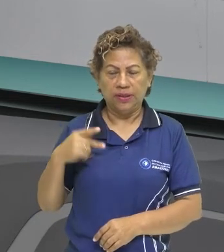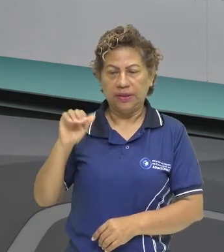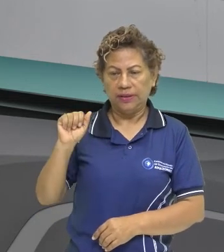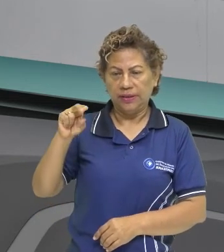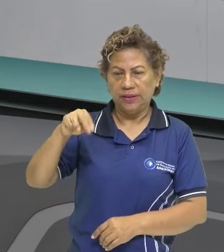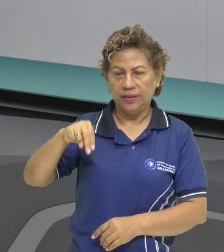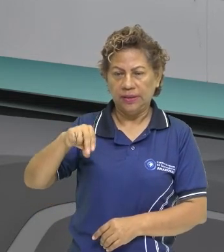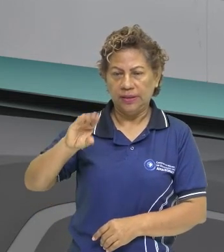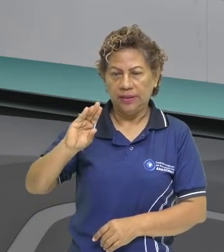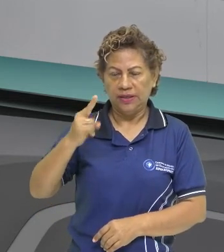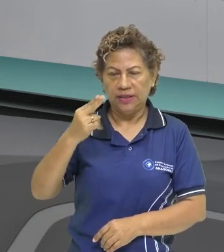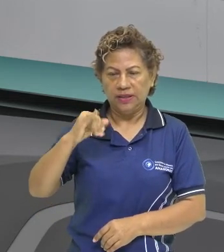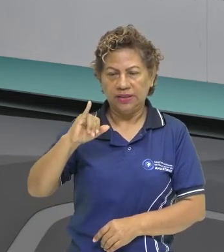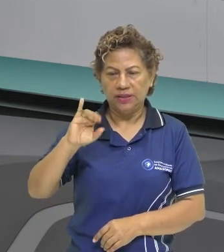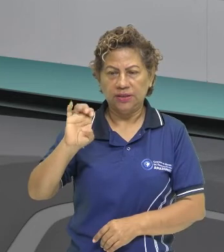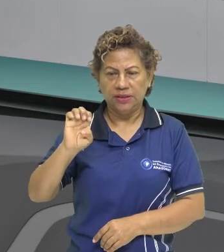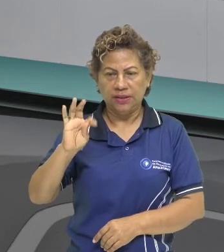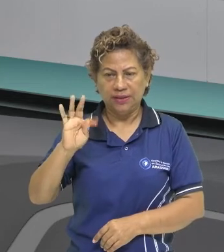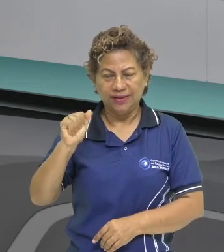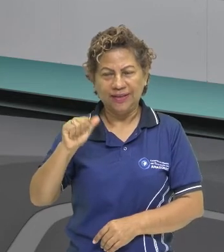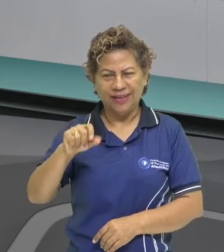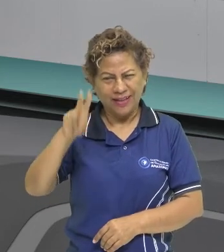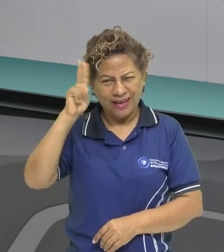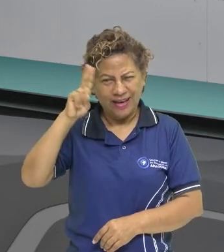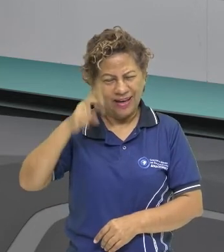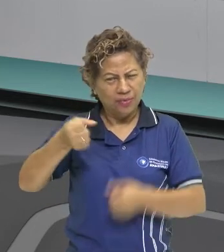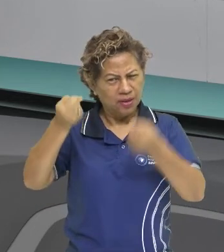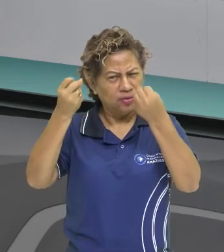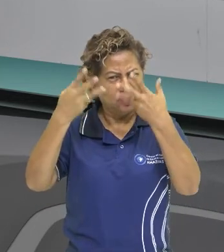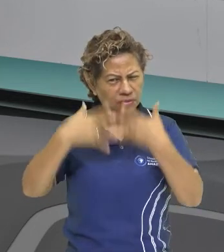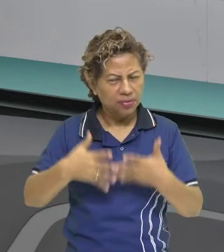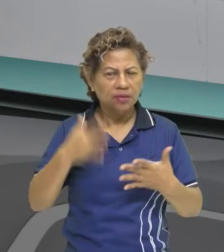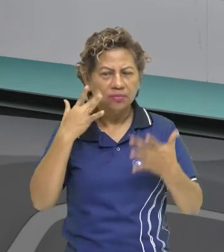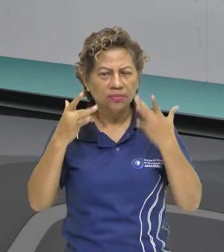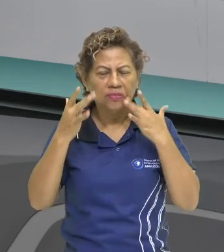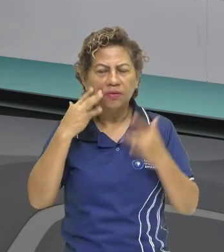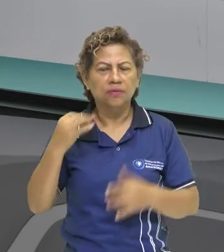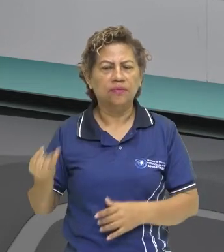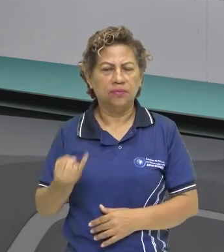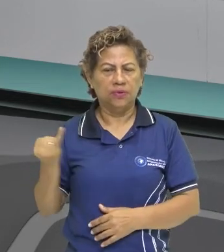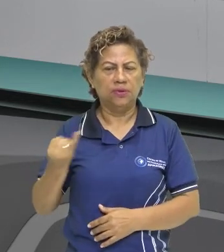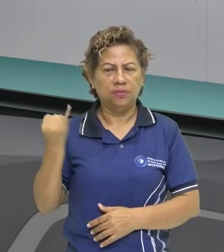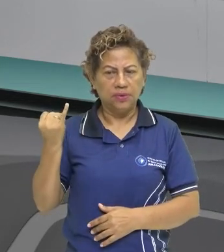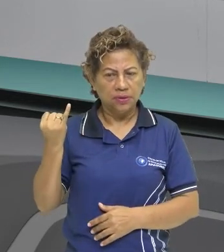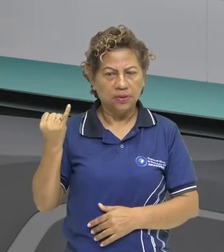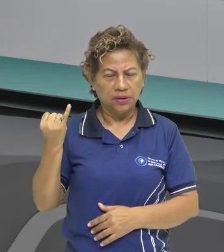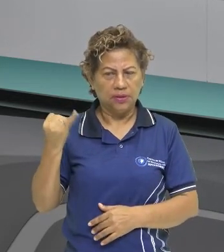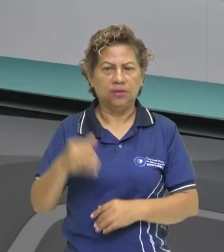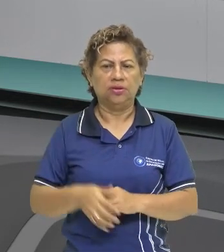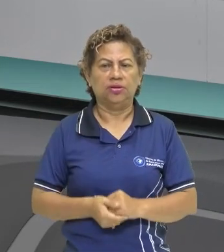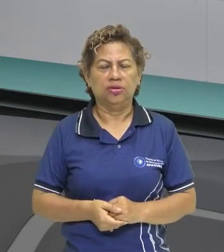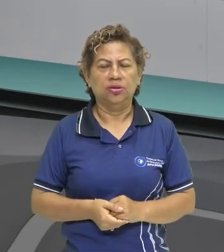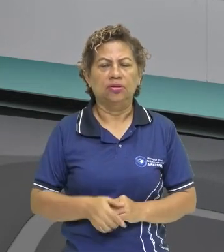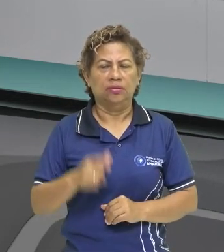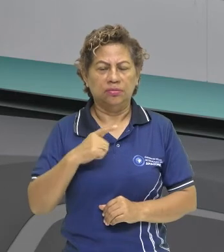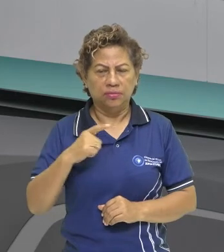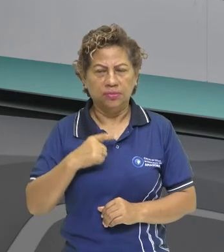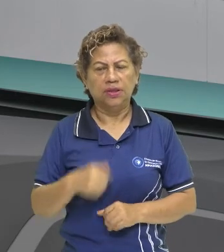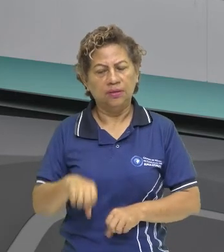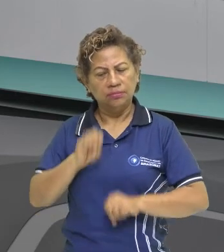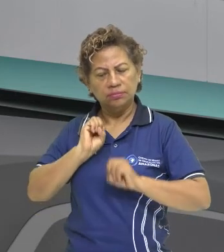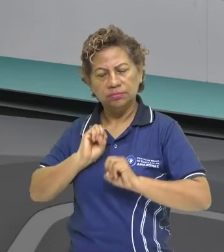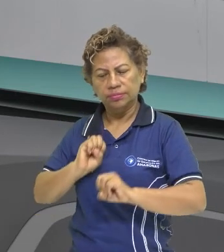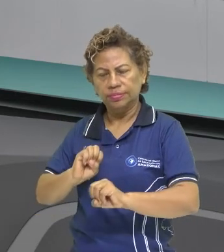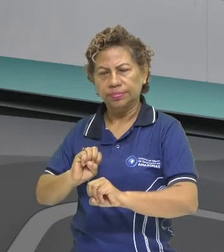ele também utilizou o teatro como ferramenta principal para a evangelização dos